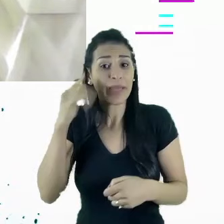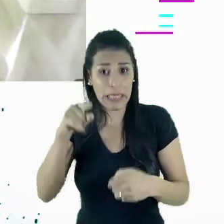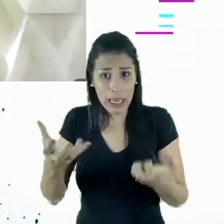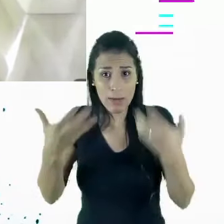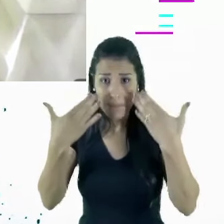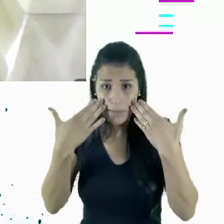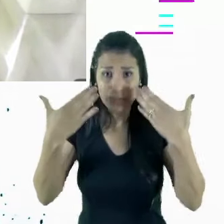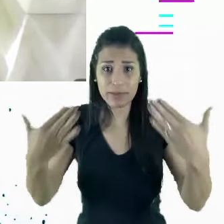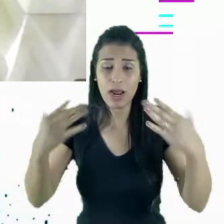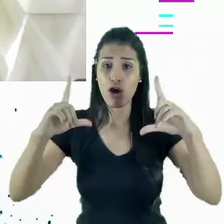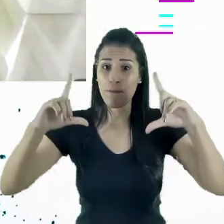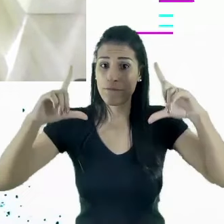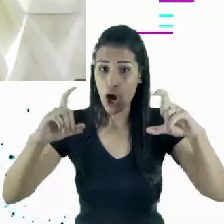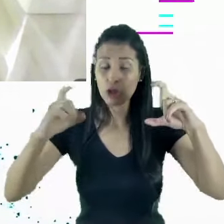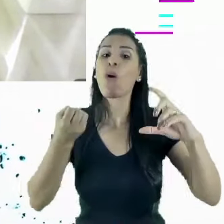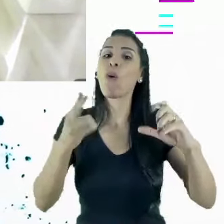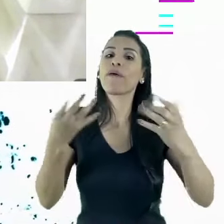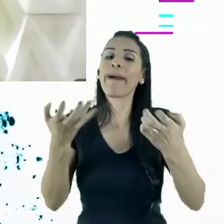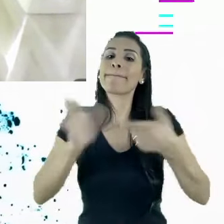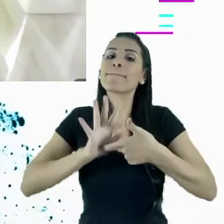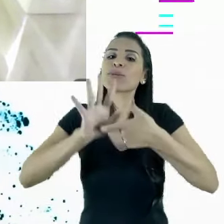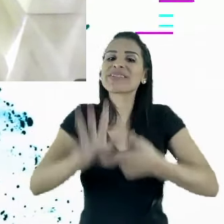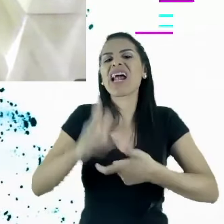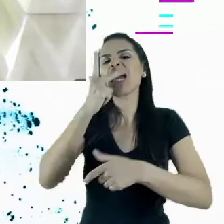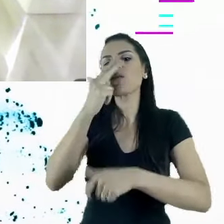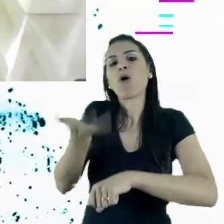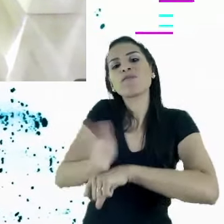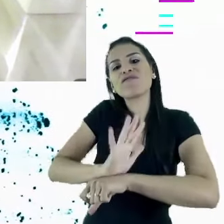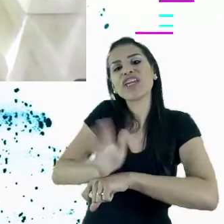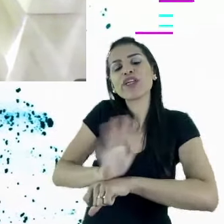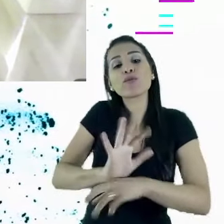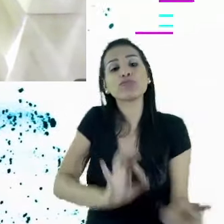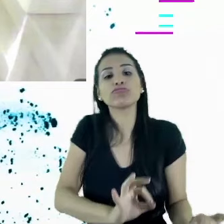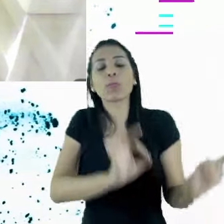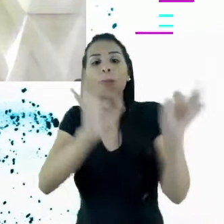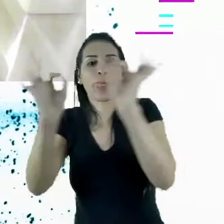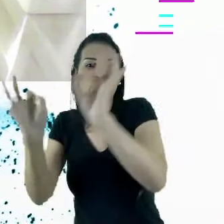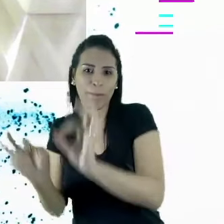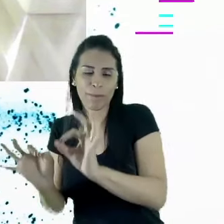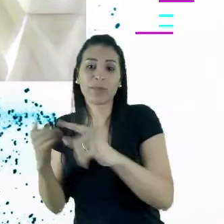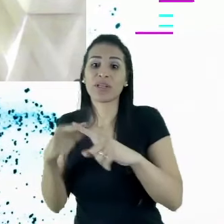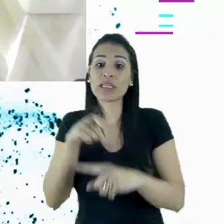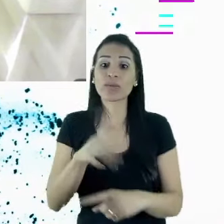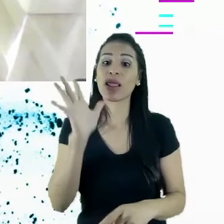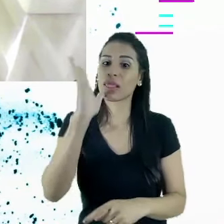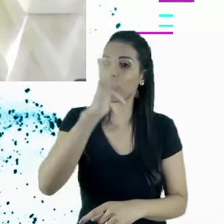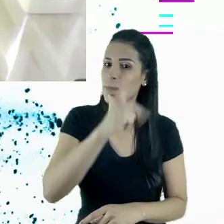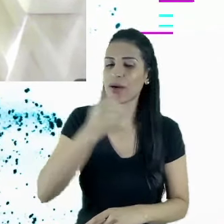querem fazer um filme. O filme vai demandar um pouquinho mais de tempo, porque demanda letramento, demanda